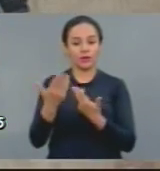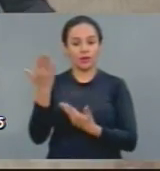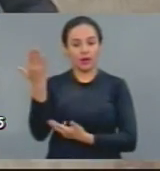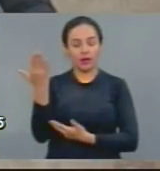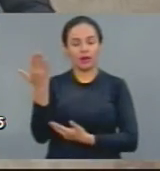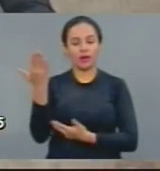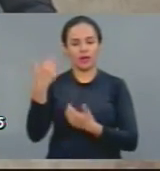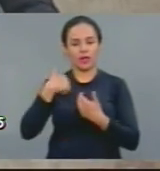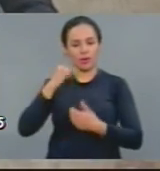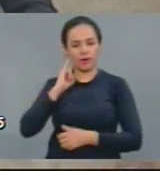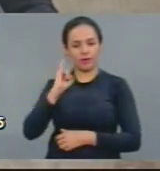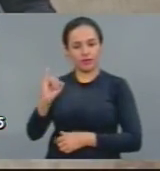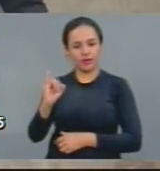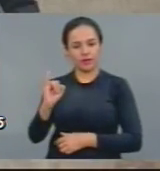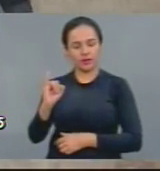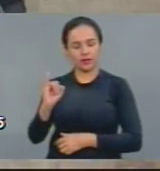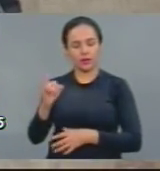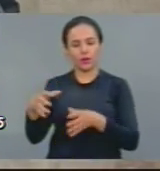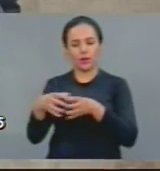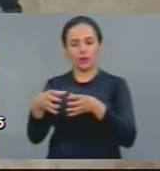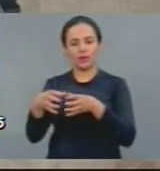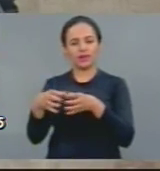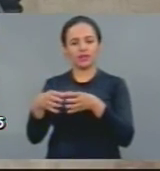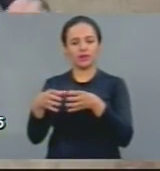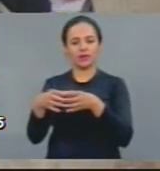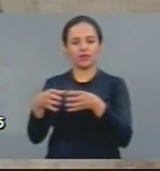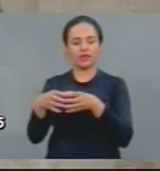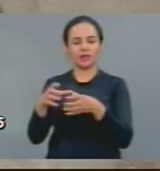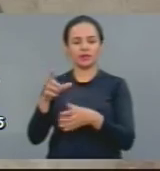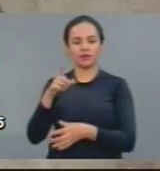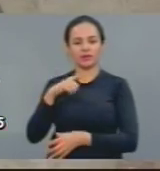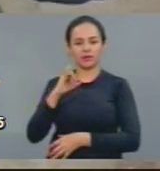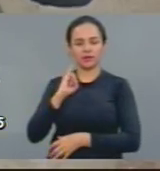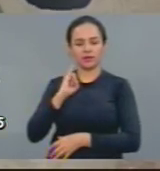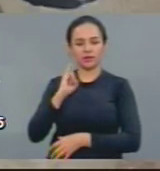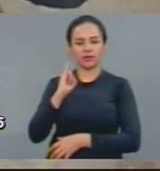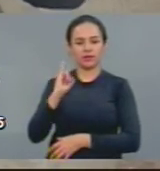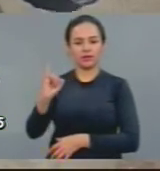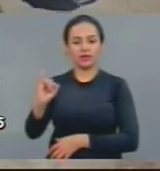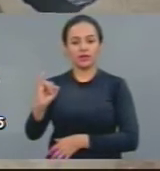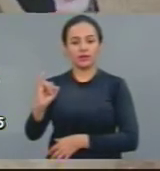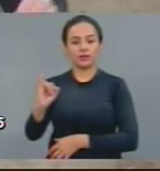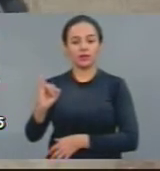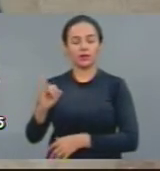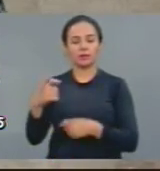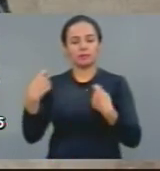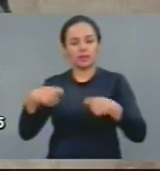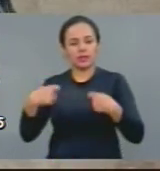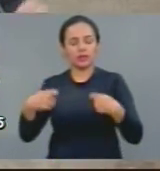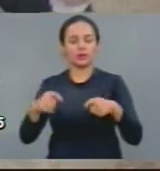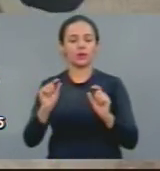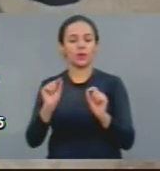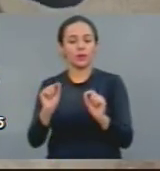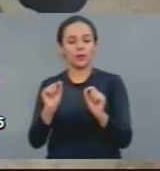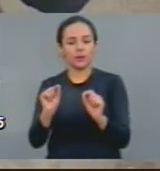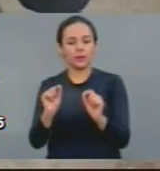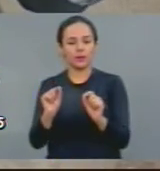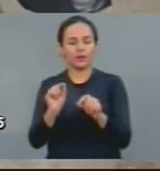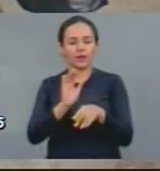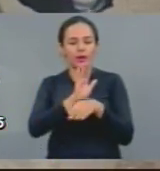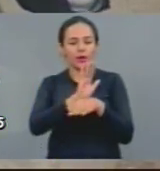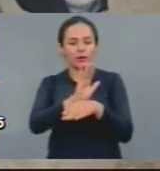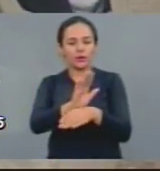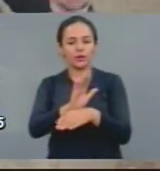de dizer ao setor financeiro que eles poderiam fazer a caridade com a população, que eles poderiam fazer a